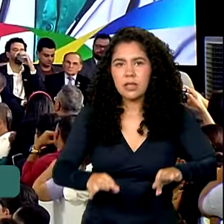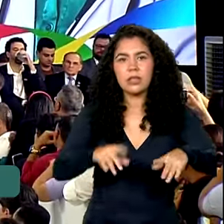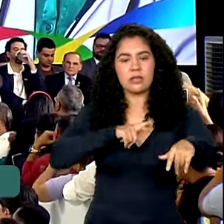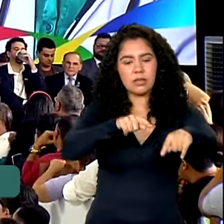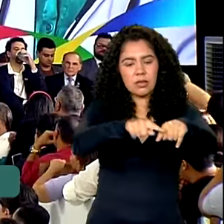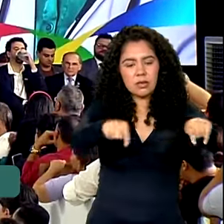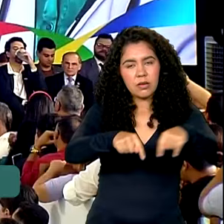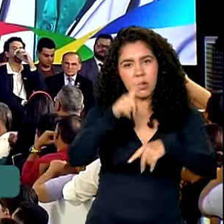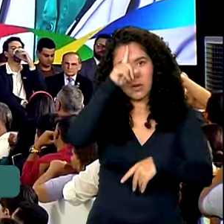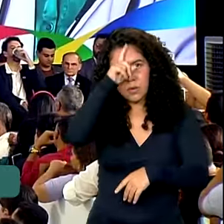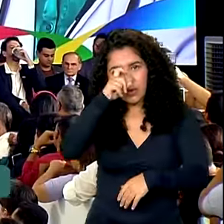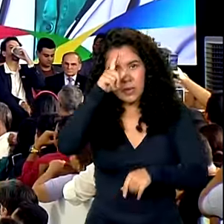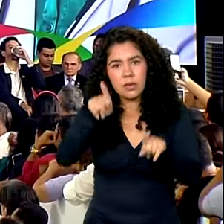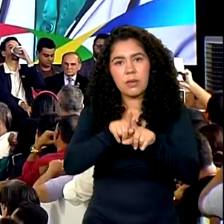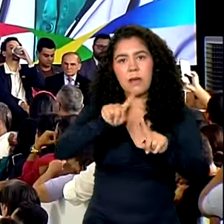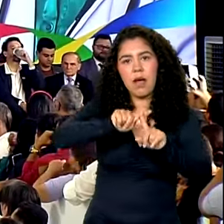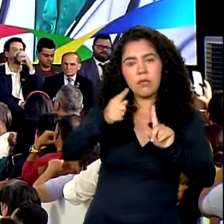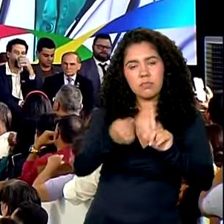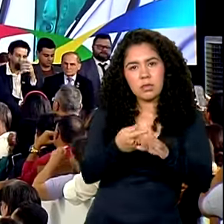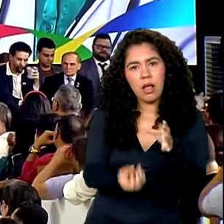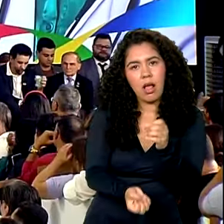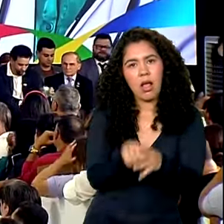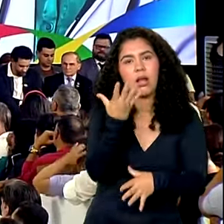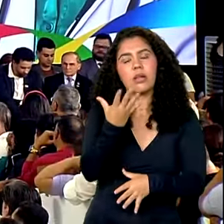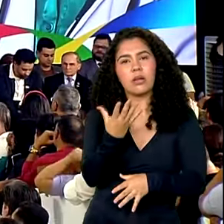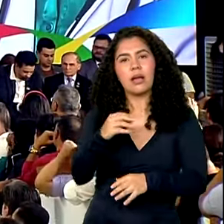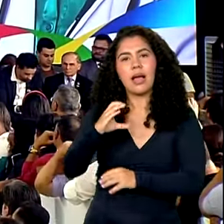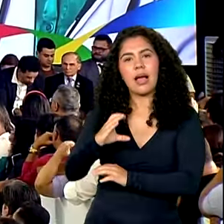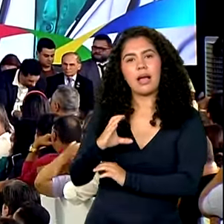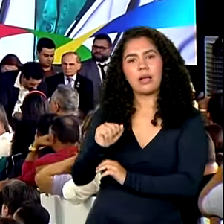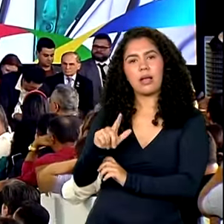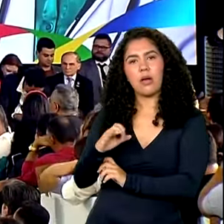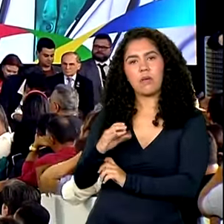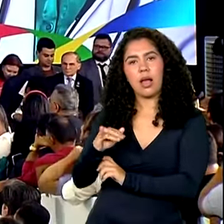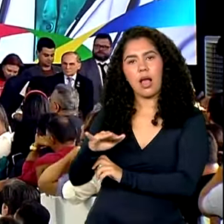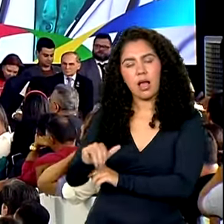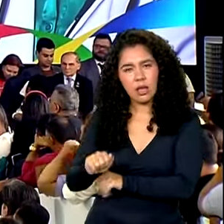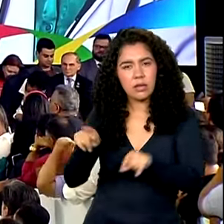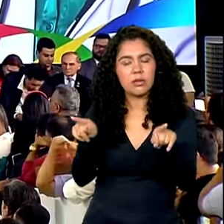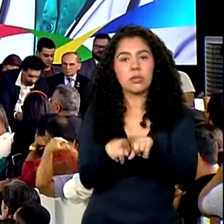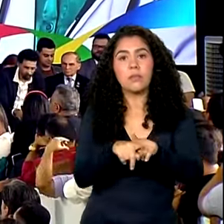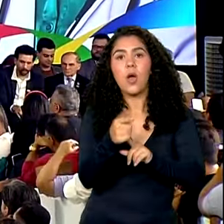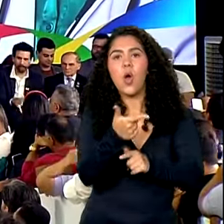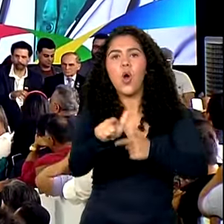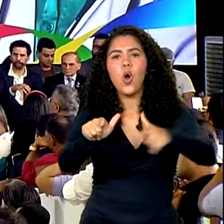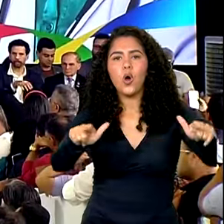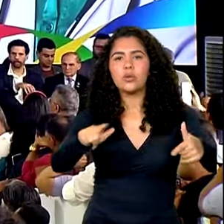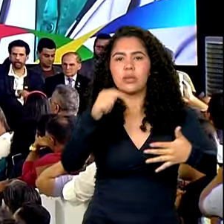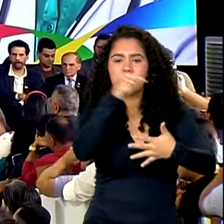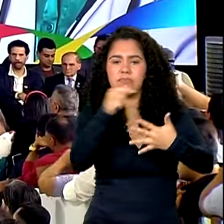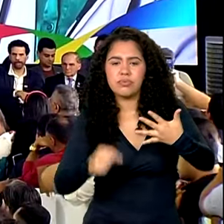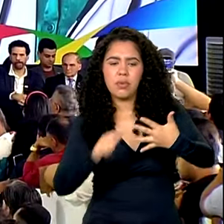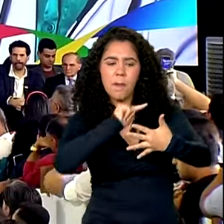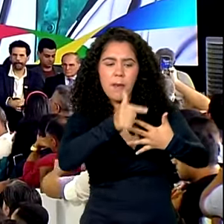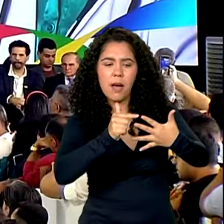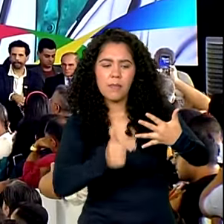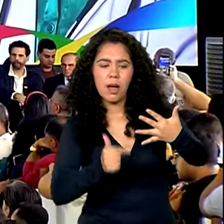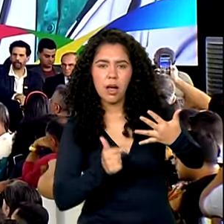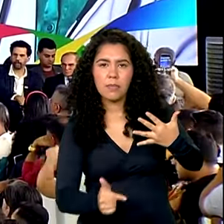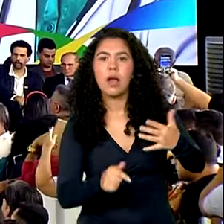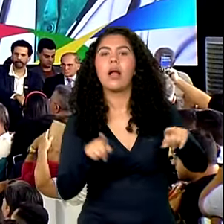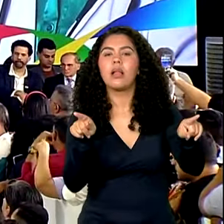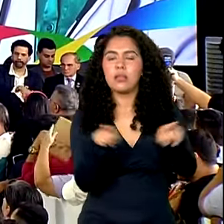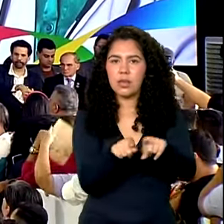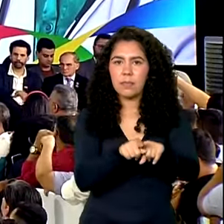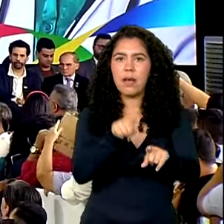que será criada em Calcaia e várias outras iniciativas, serão também campos